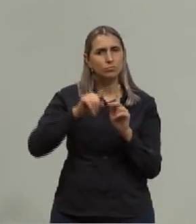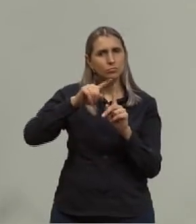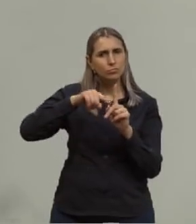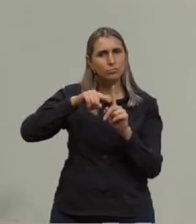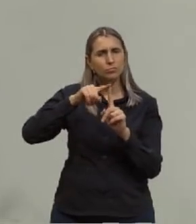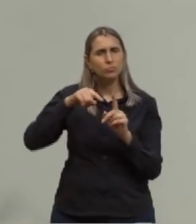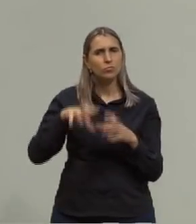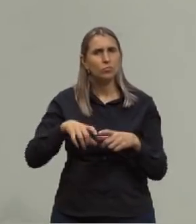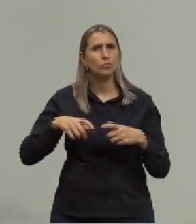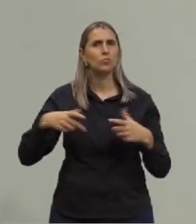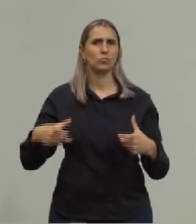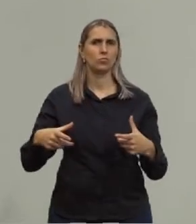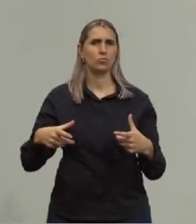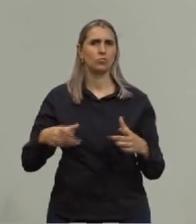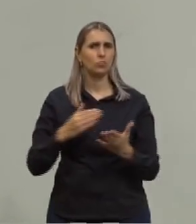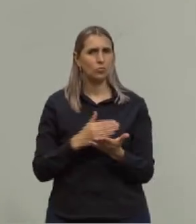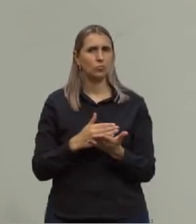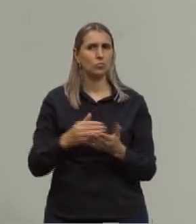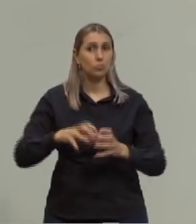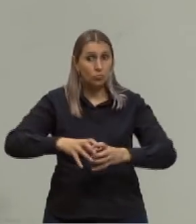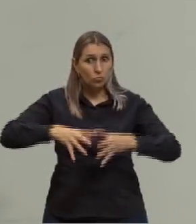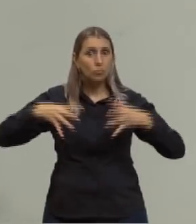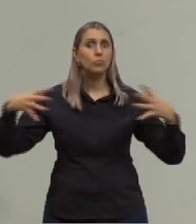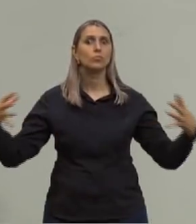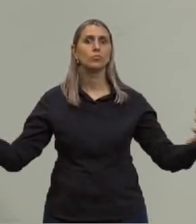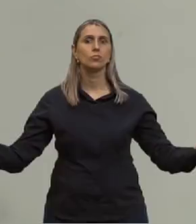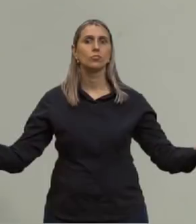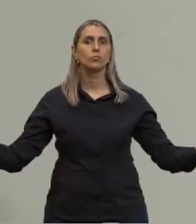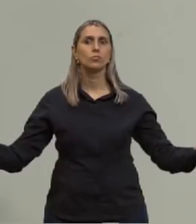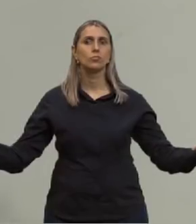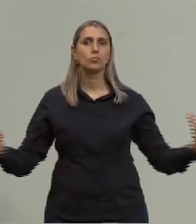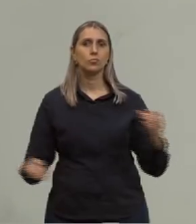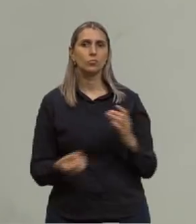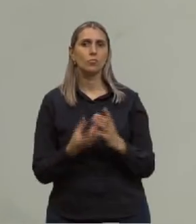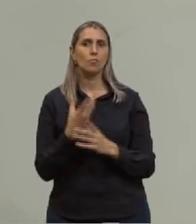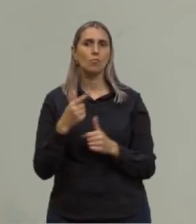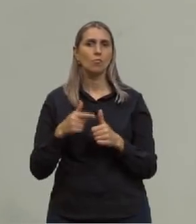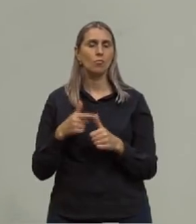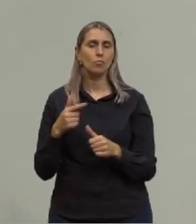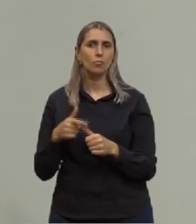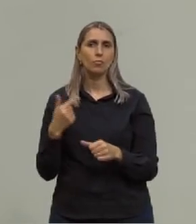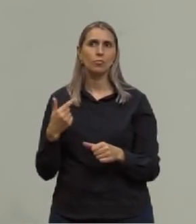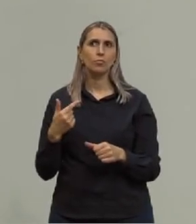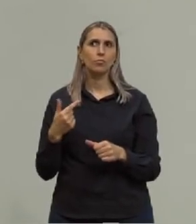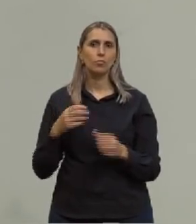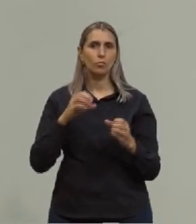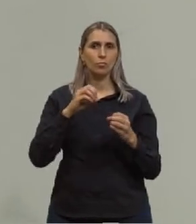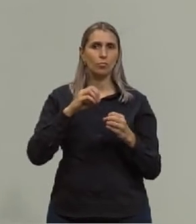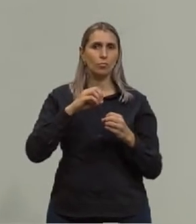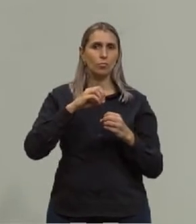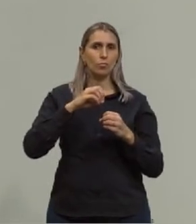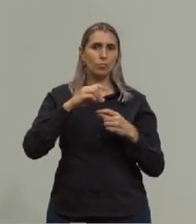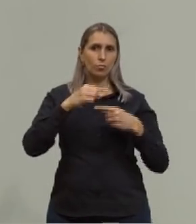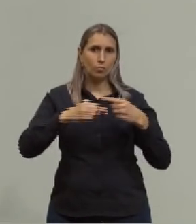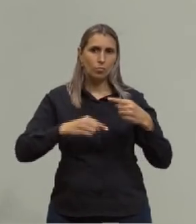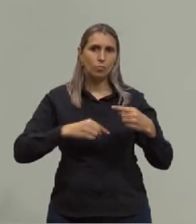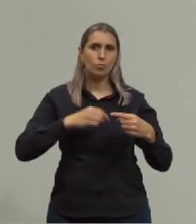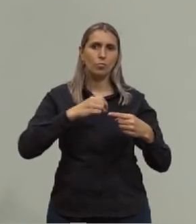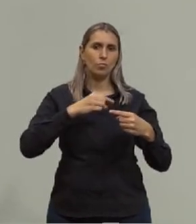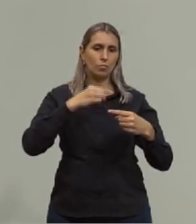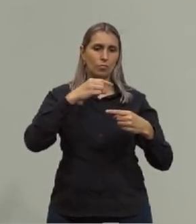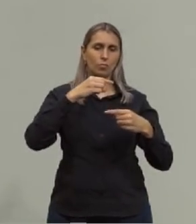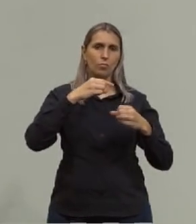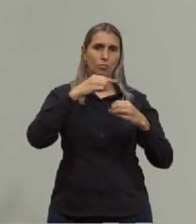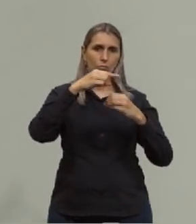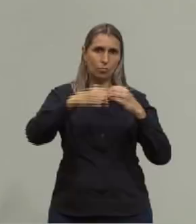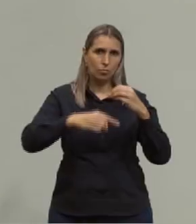fez esse início dessa explosão. Criando os nossos primeiros átomos, né? De hidrogênio,